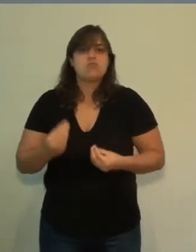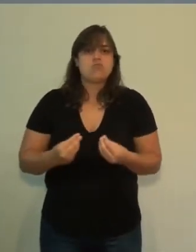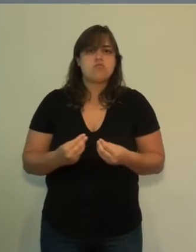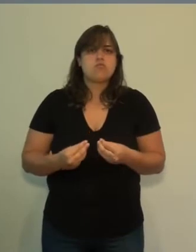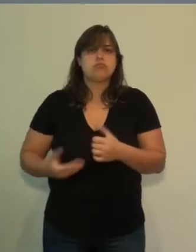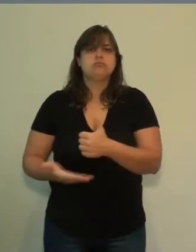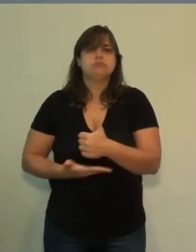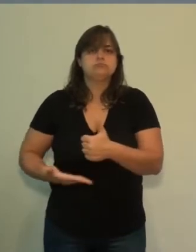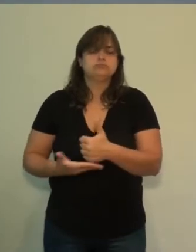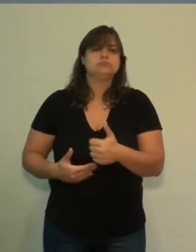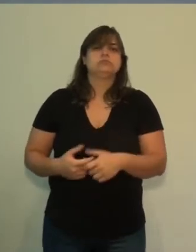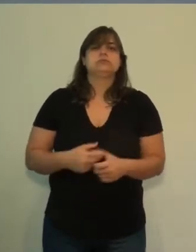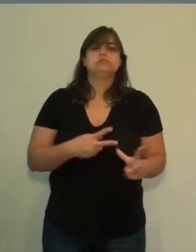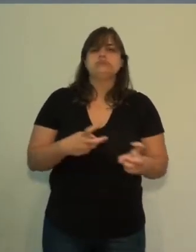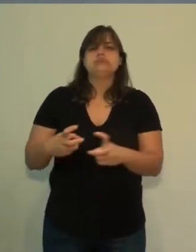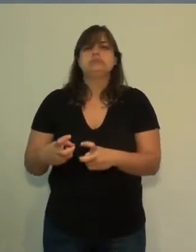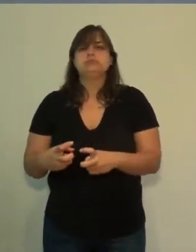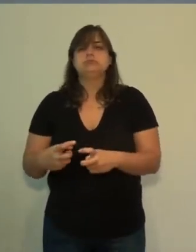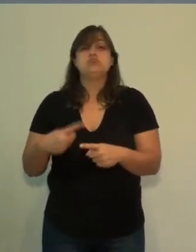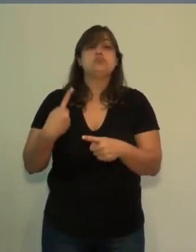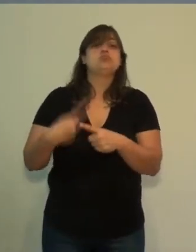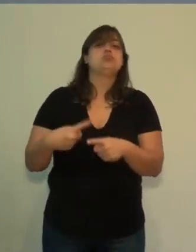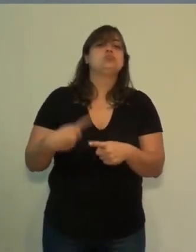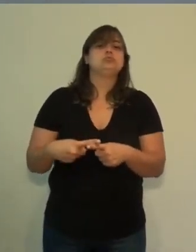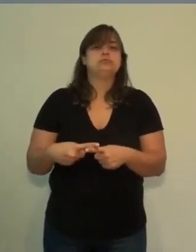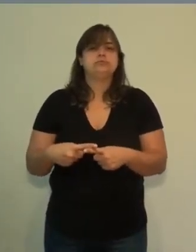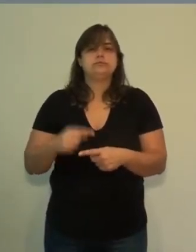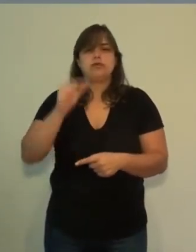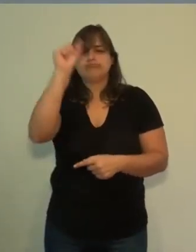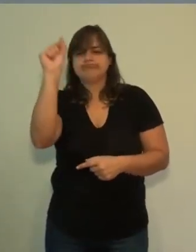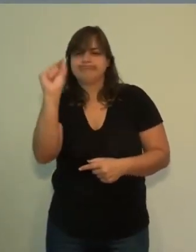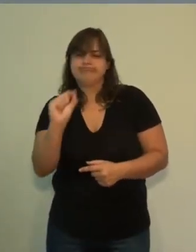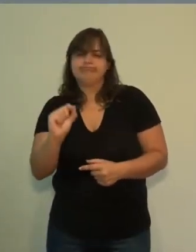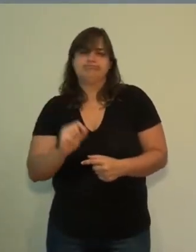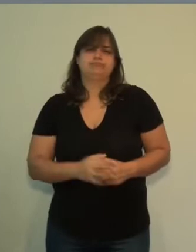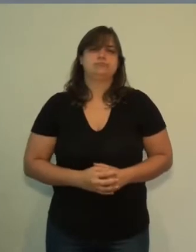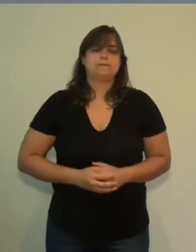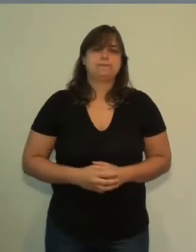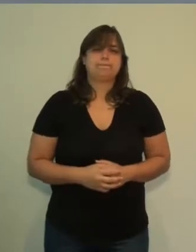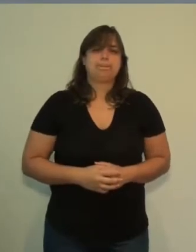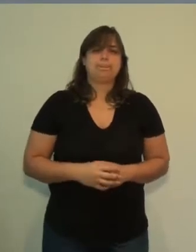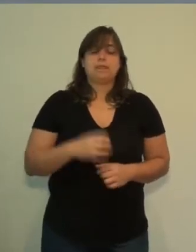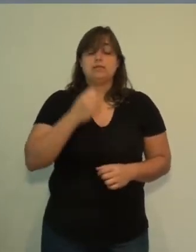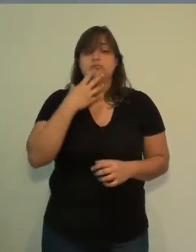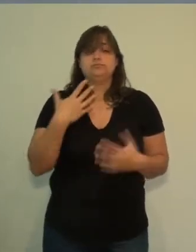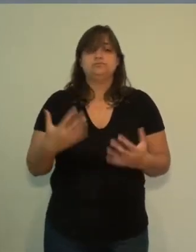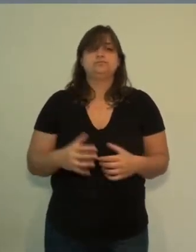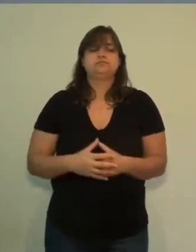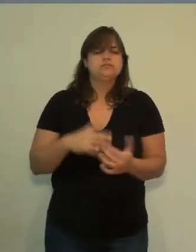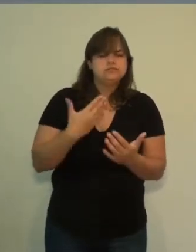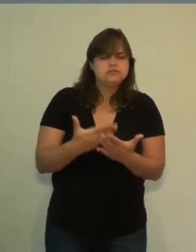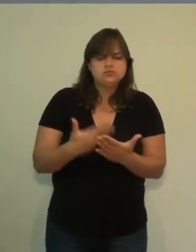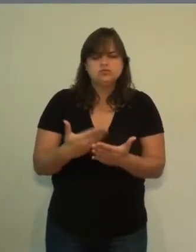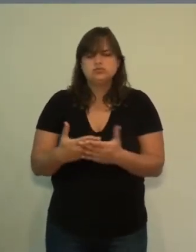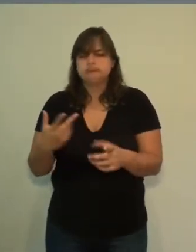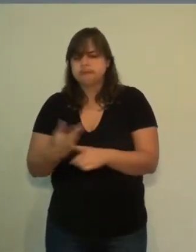fundações e tentar identificar as causas dessas rachaduras que surgiram. Bom, eis que nesses estudos